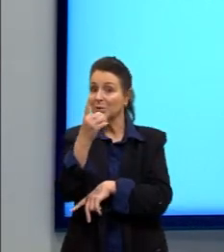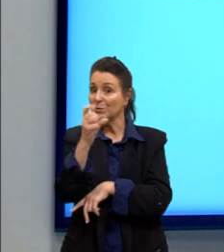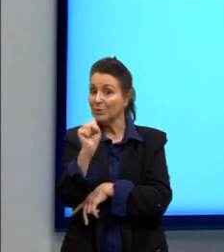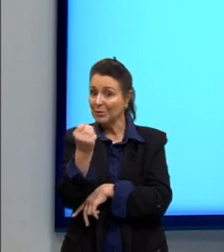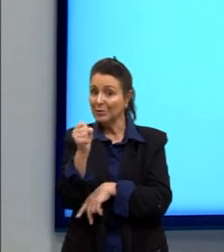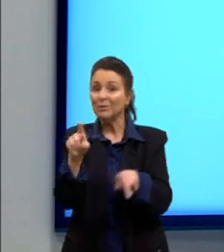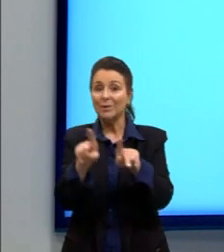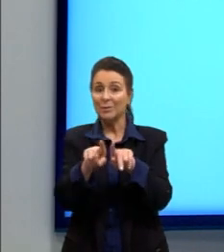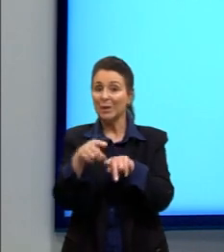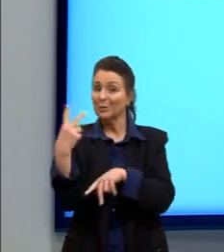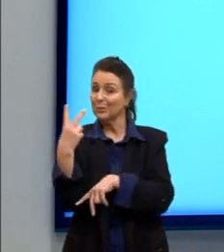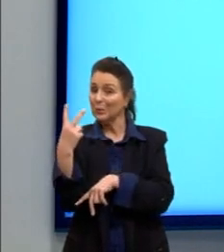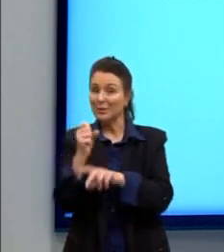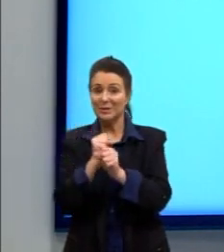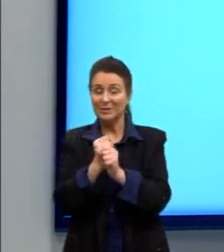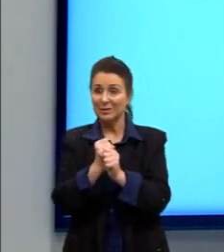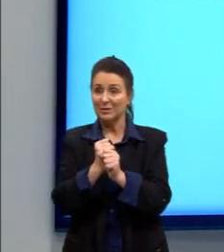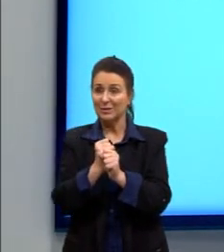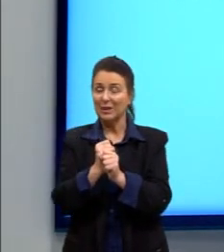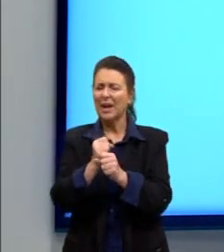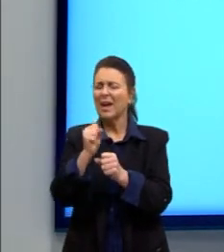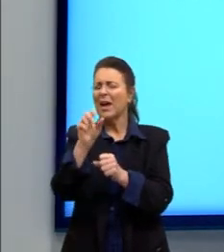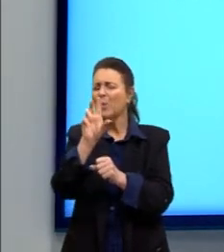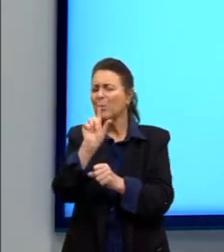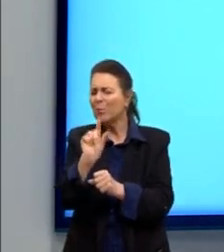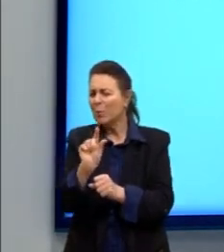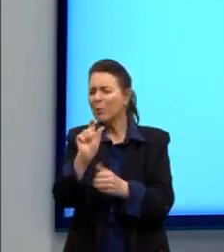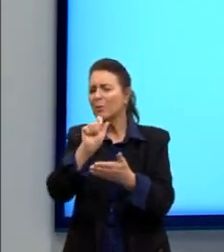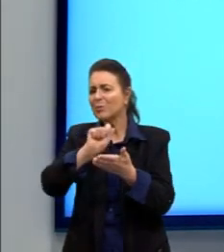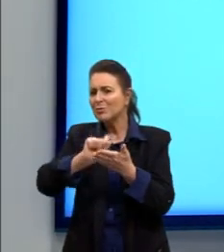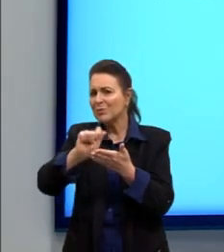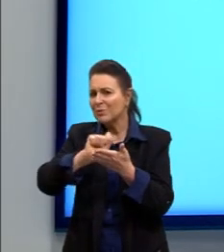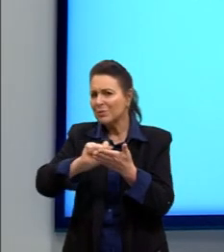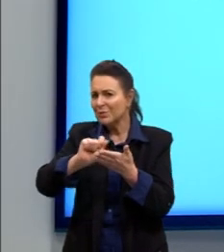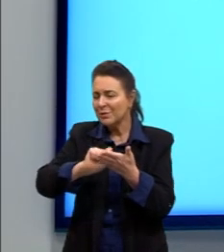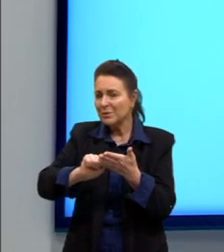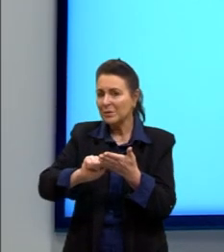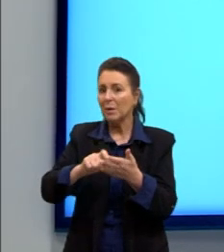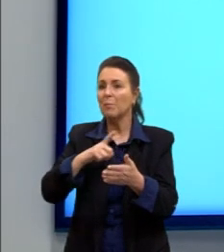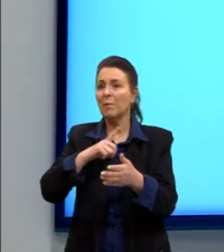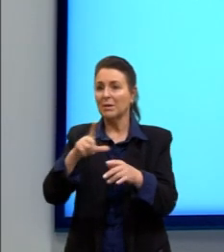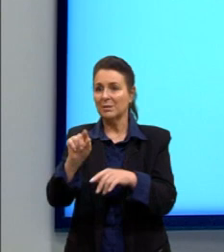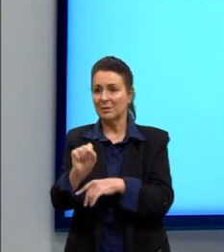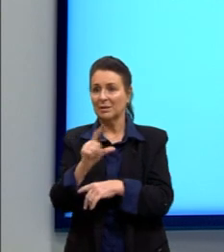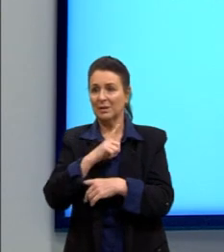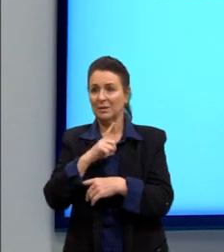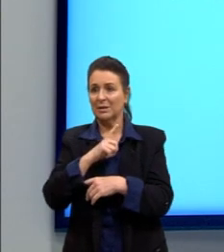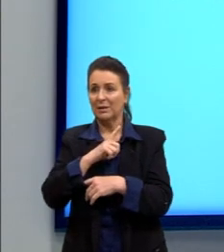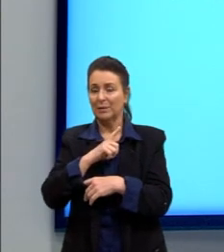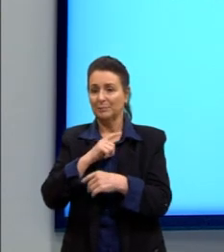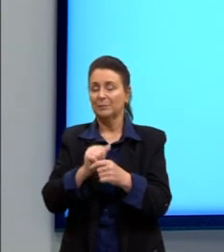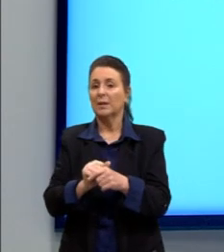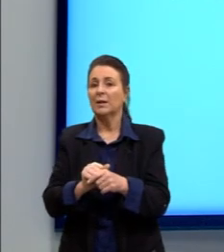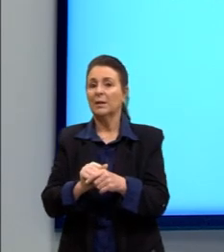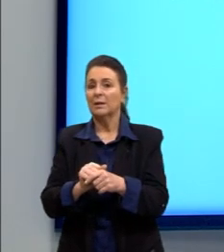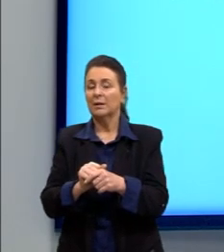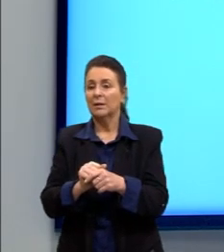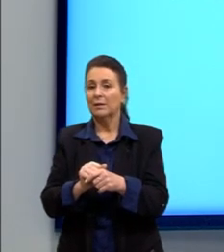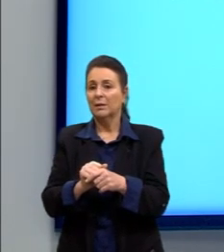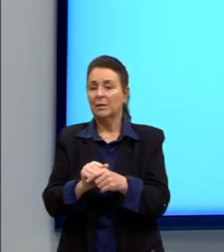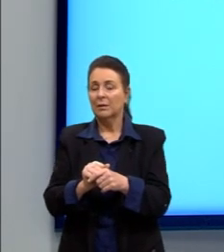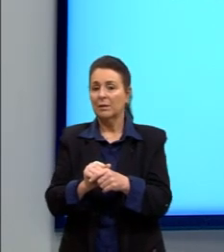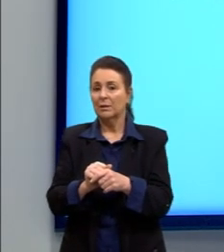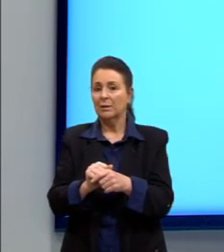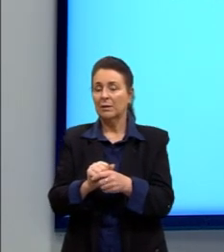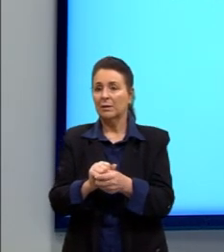2018 ela tem ela está escrita um pouquinho diferente mas está presente então no Enem de 2018 certo?